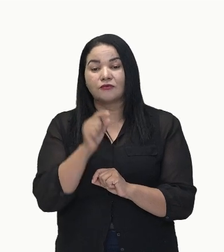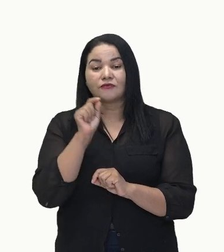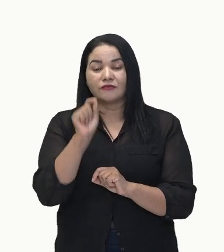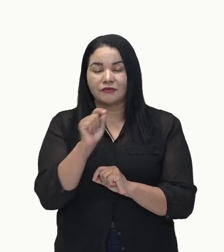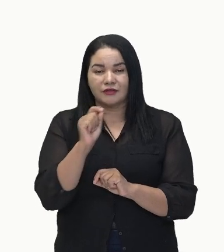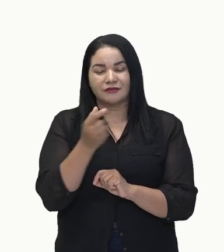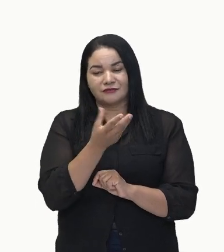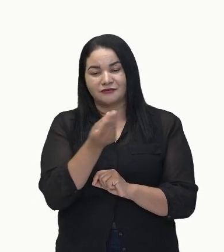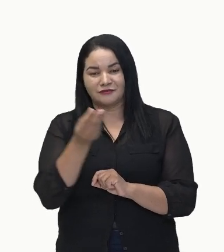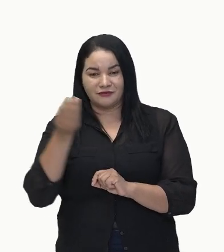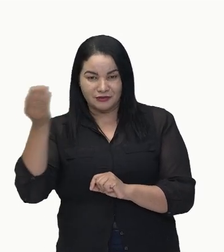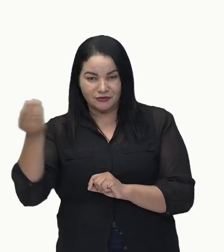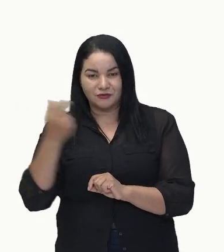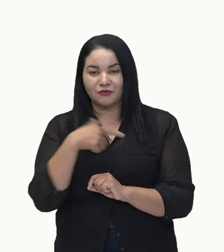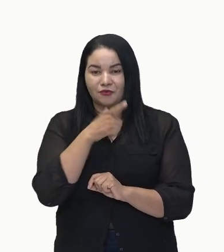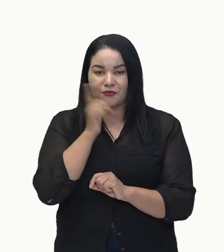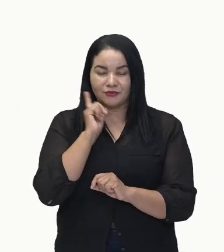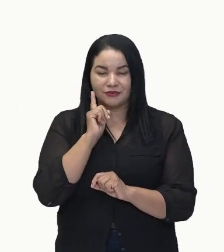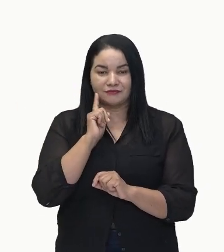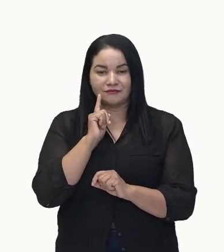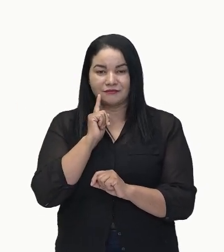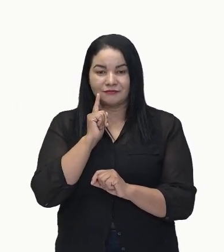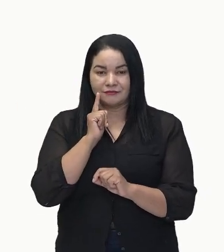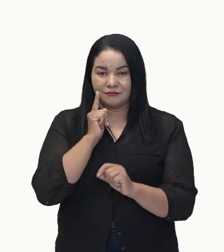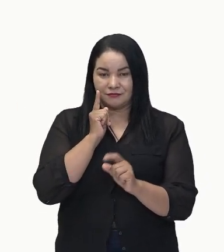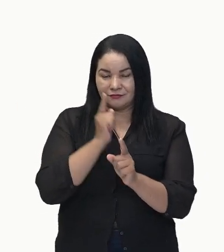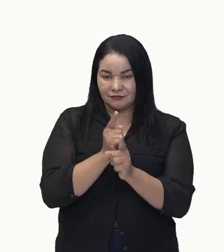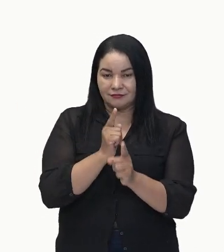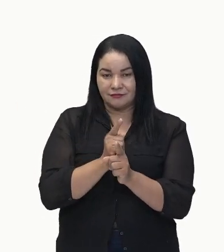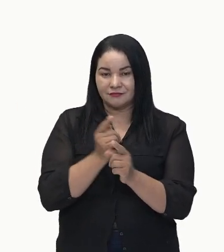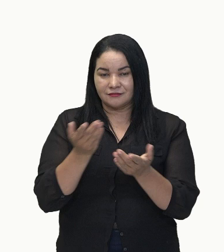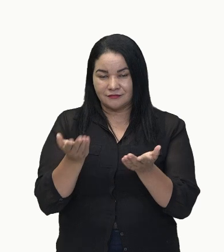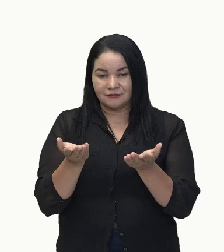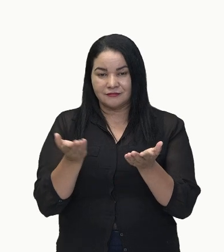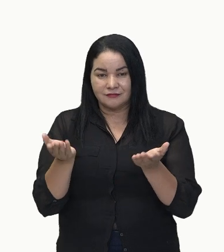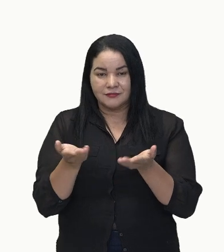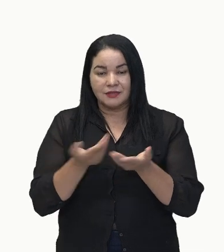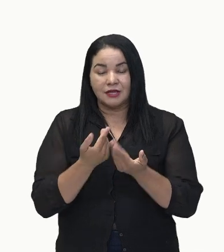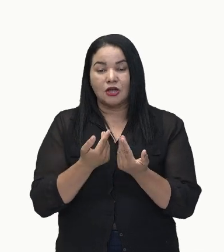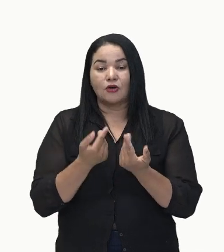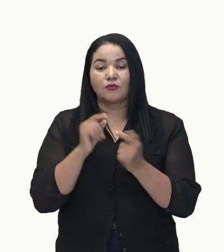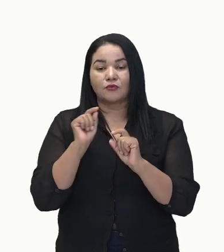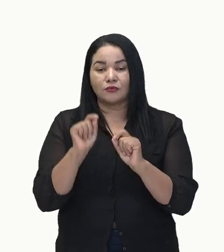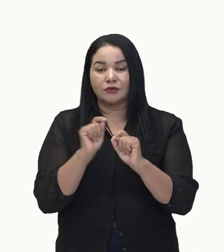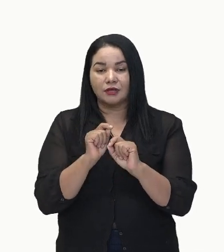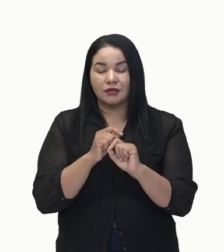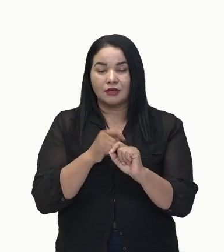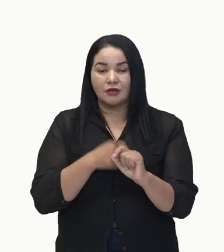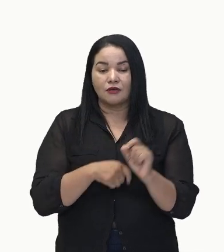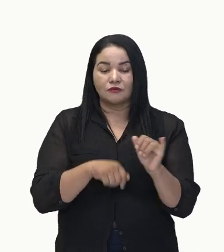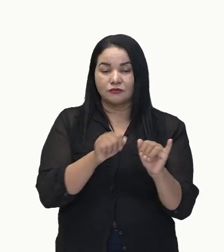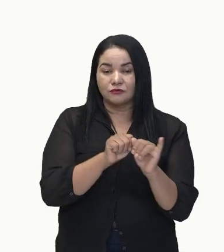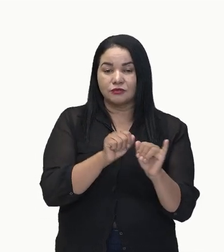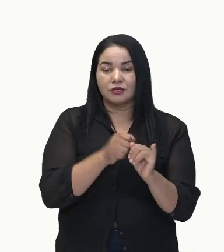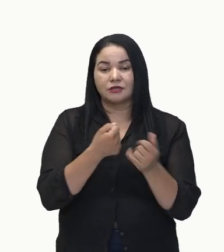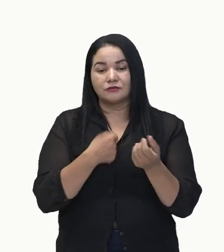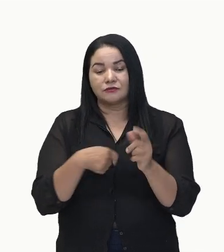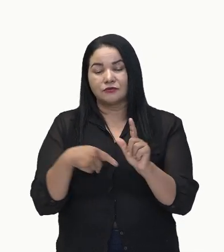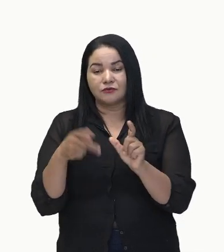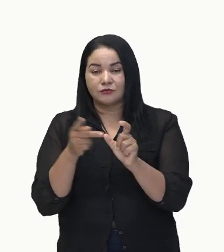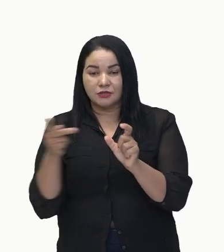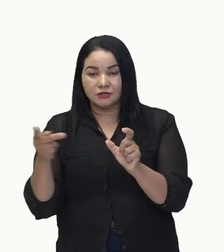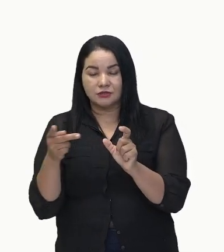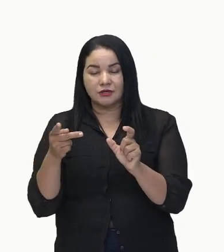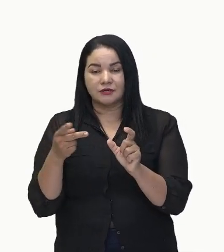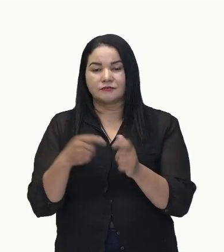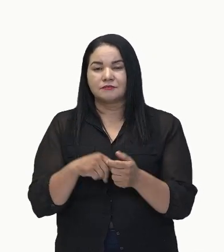já está classificado aqui, já localizamos o nosso predicado. Notem que o nosso predicado, ele